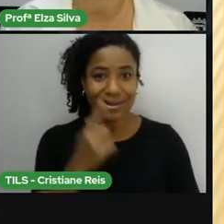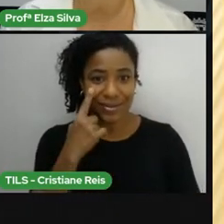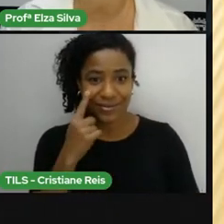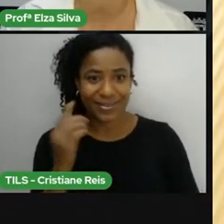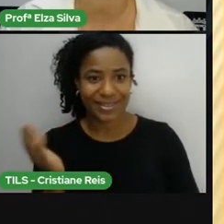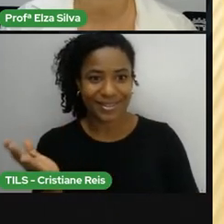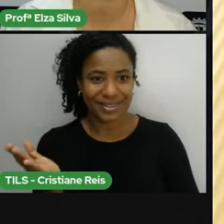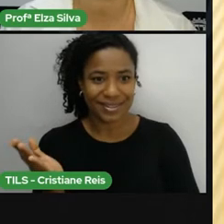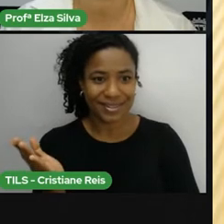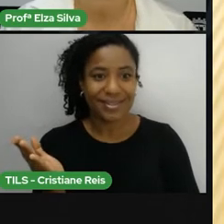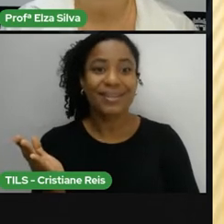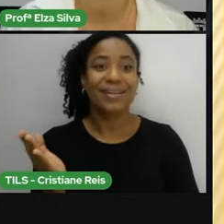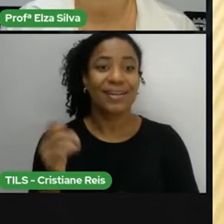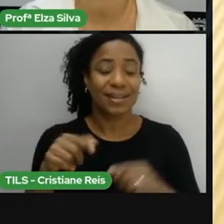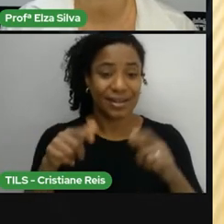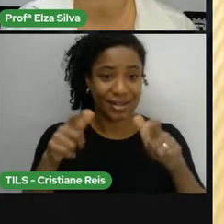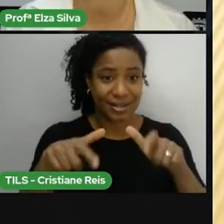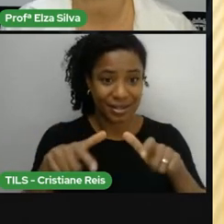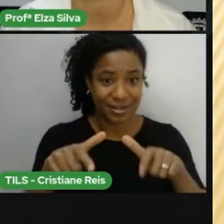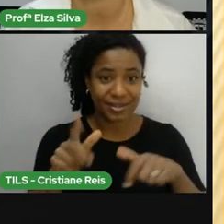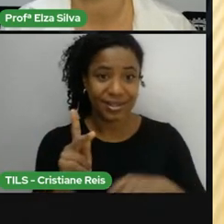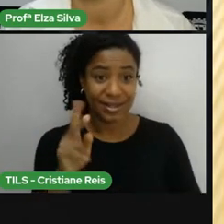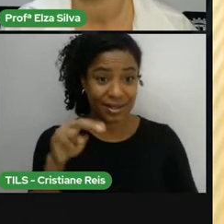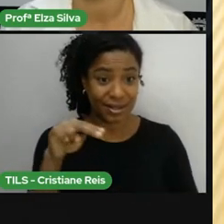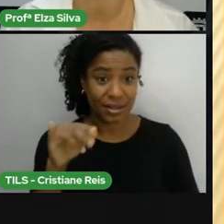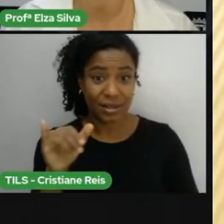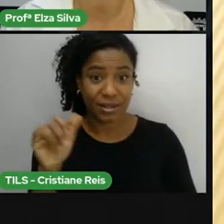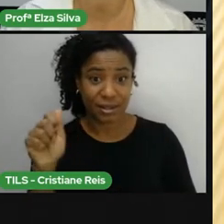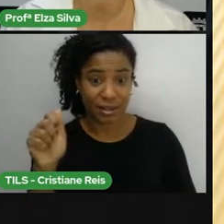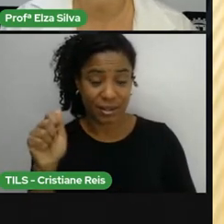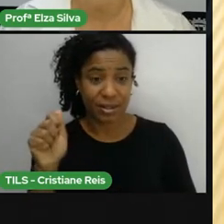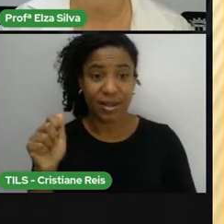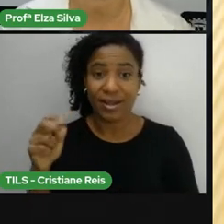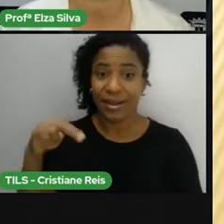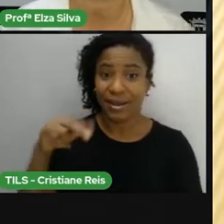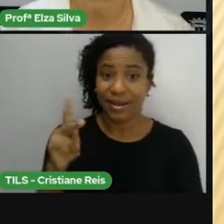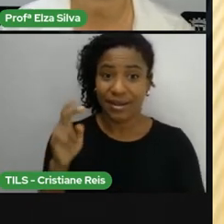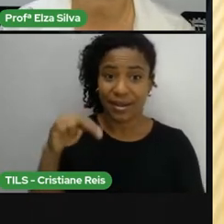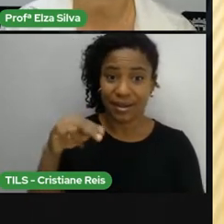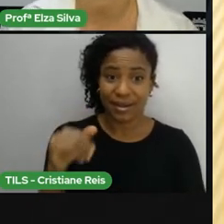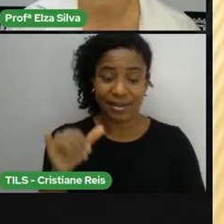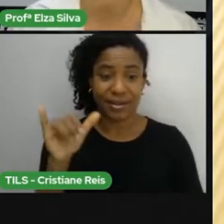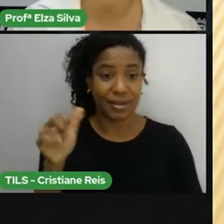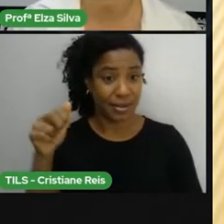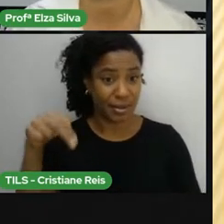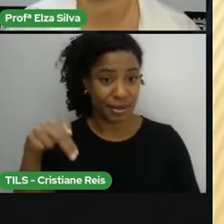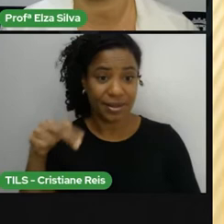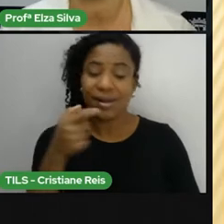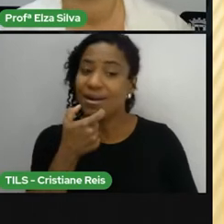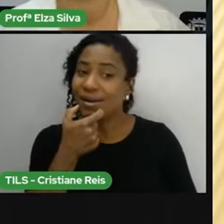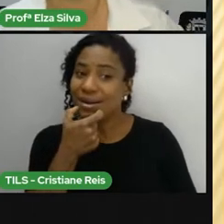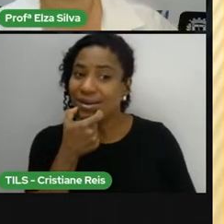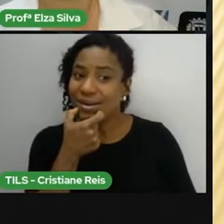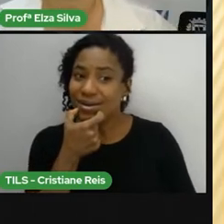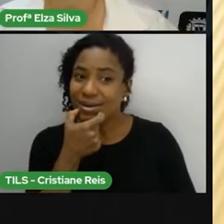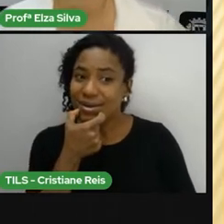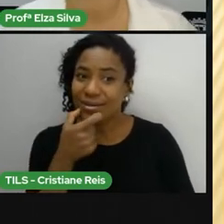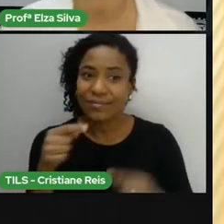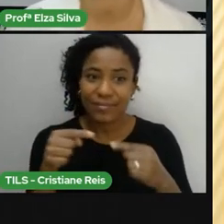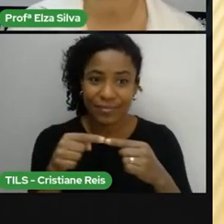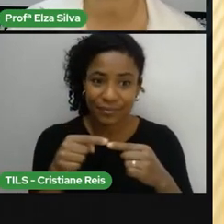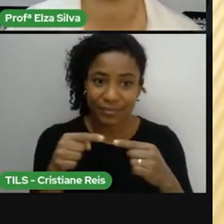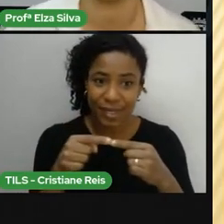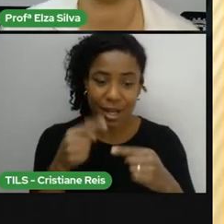New Zealand New Zealand Observe que neste caso Nós não temos na nossa língua Uma